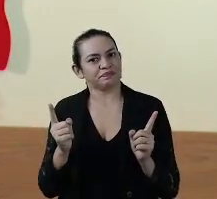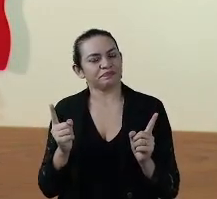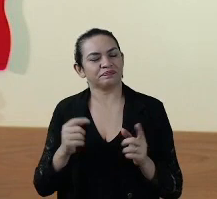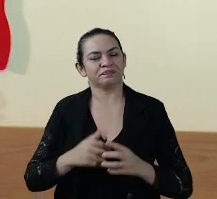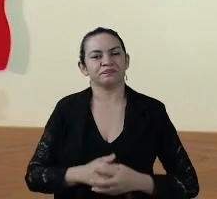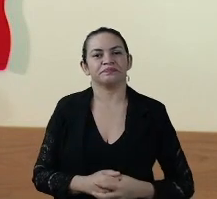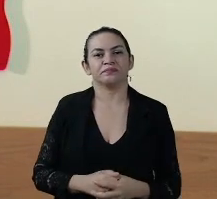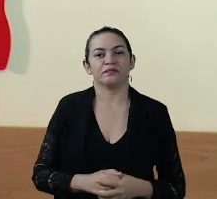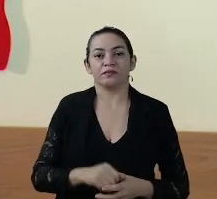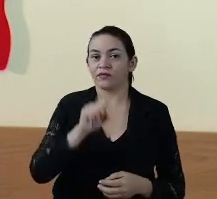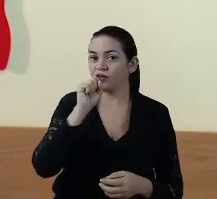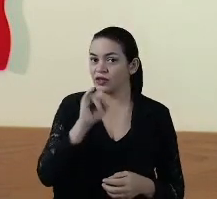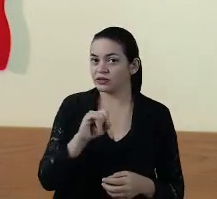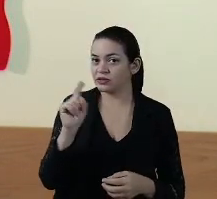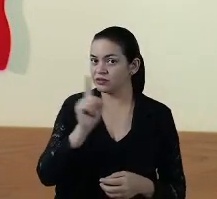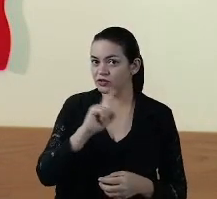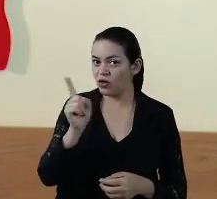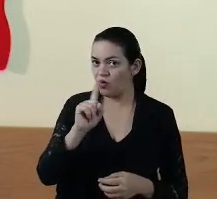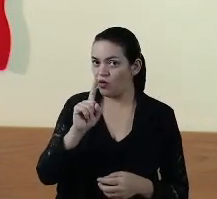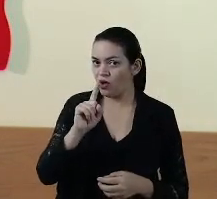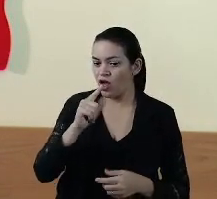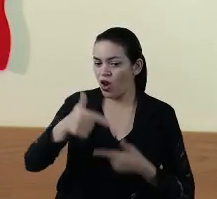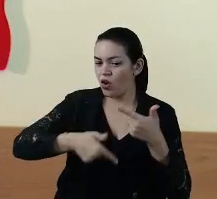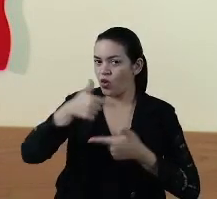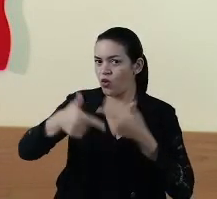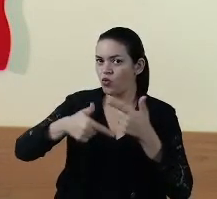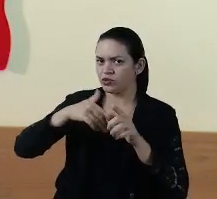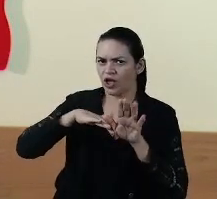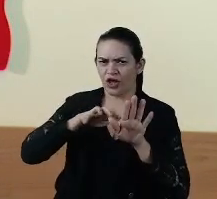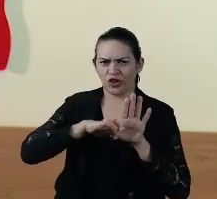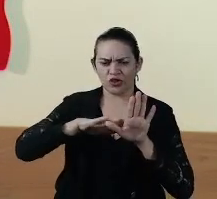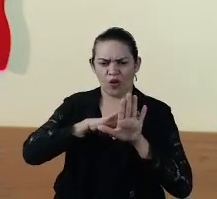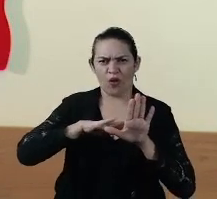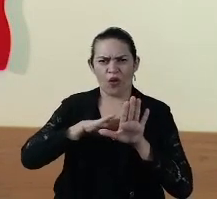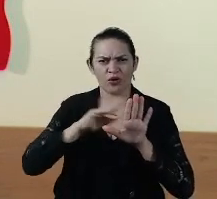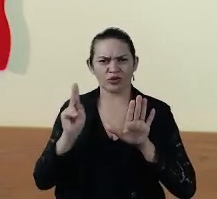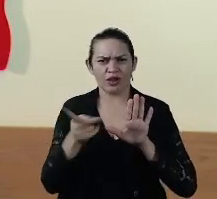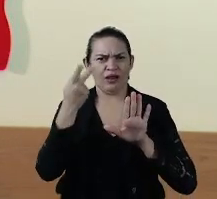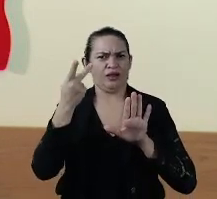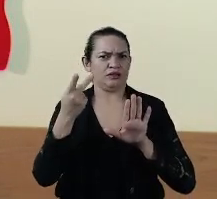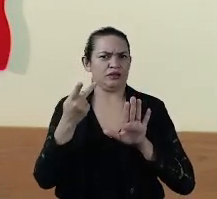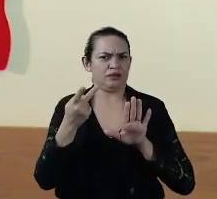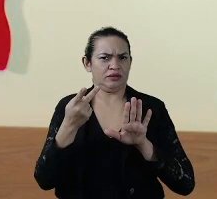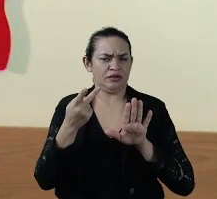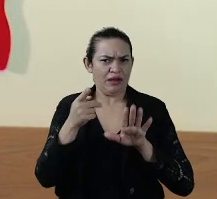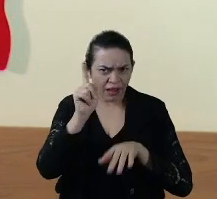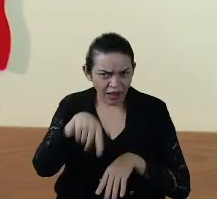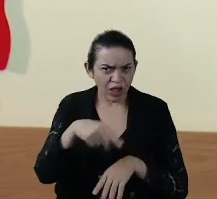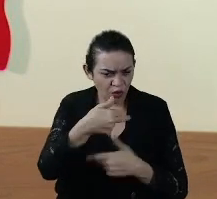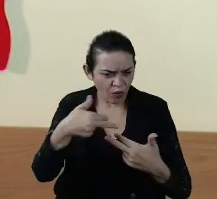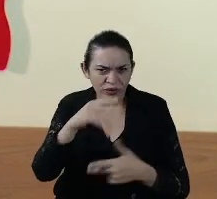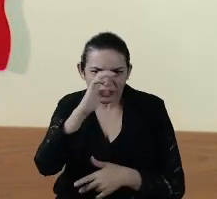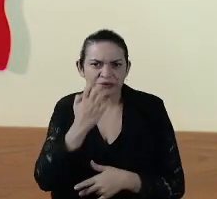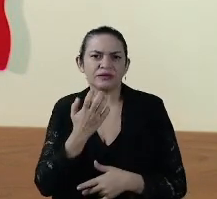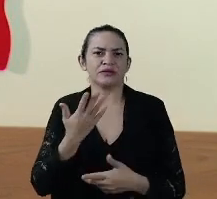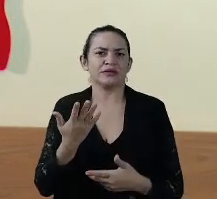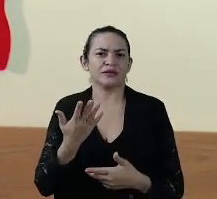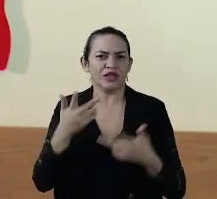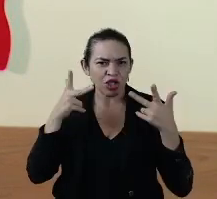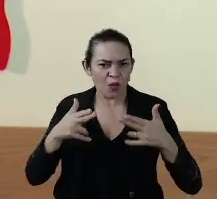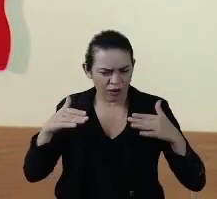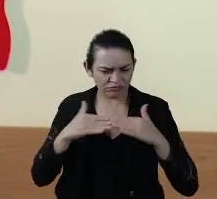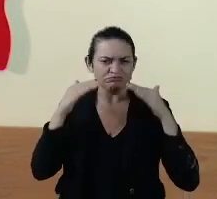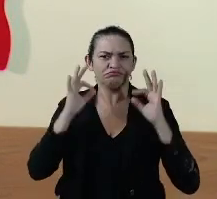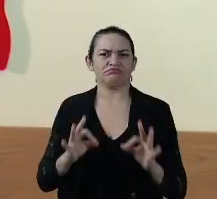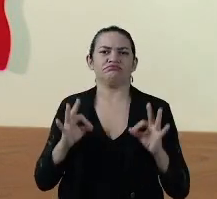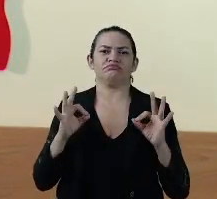Porém, se não é luta ideológica errada, se é coisa séria, como